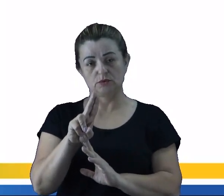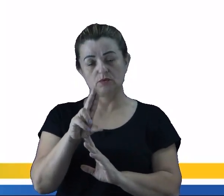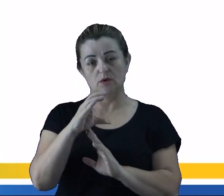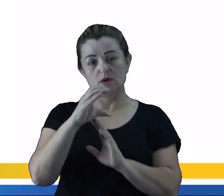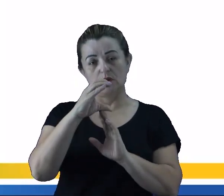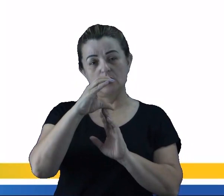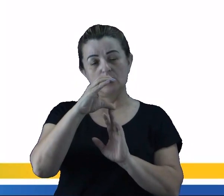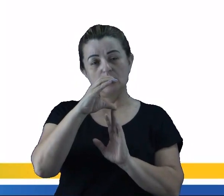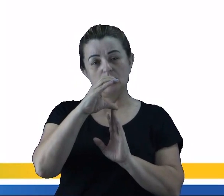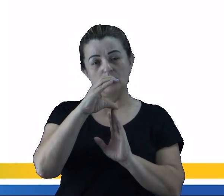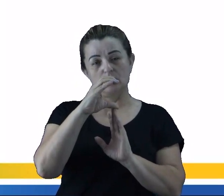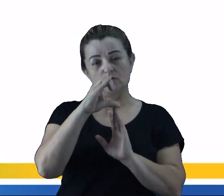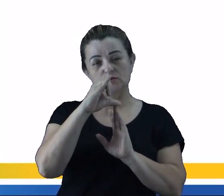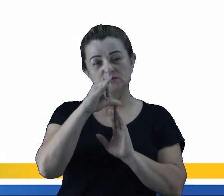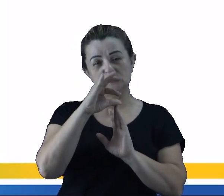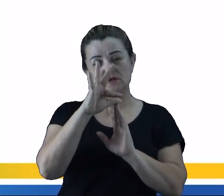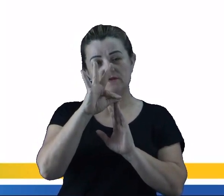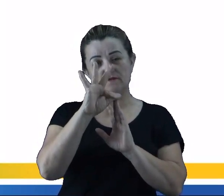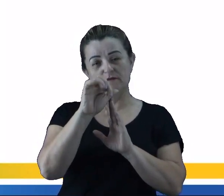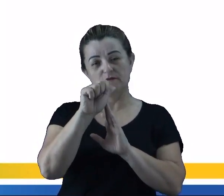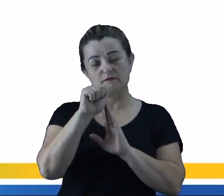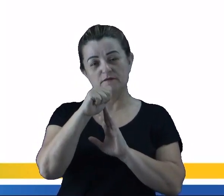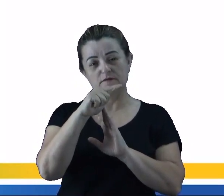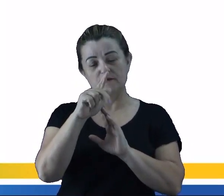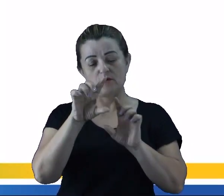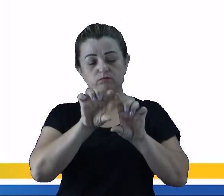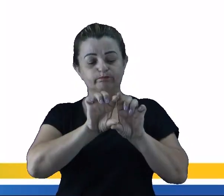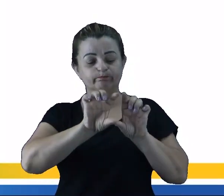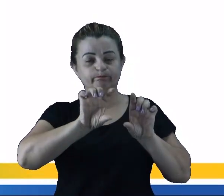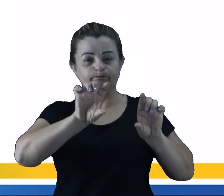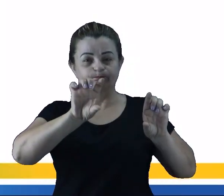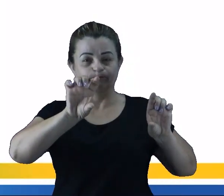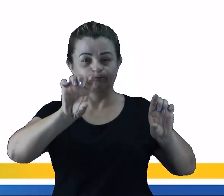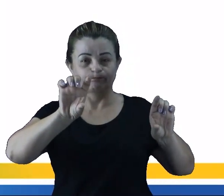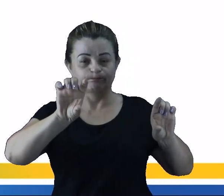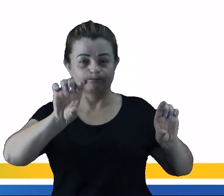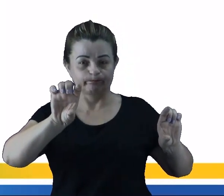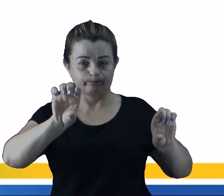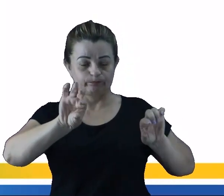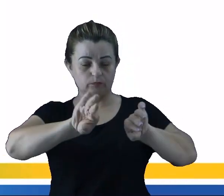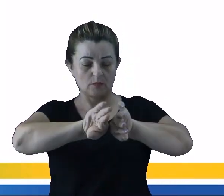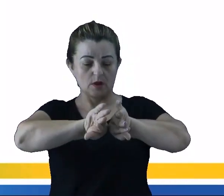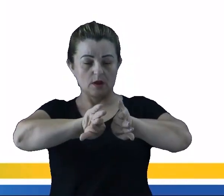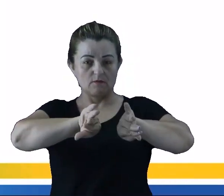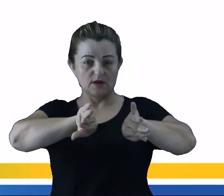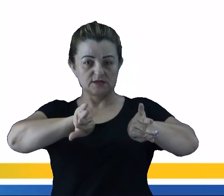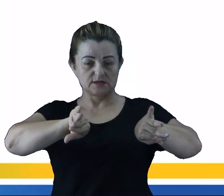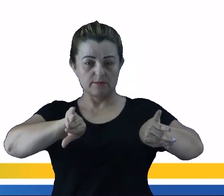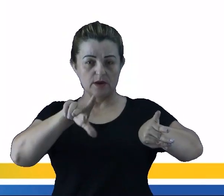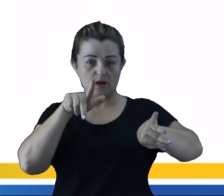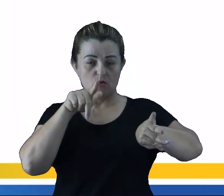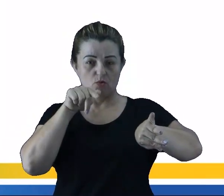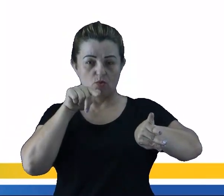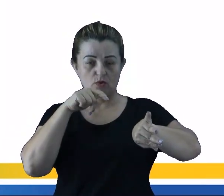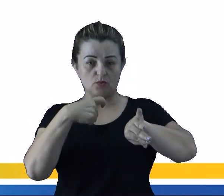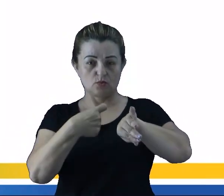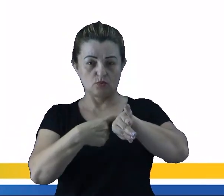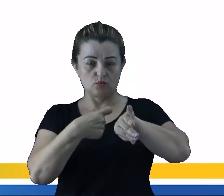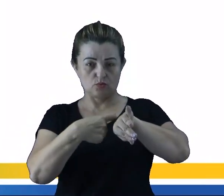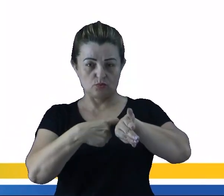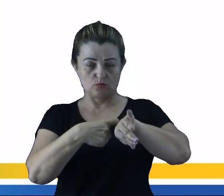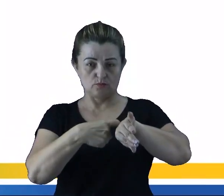né, que é como uma mangueira, né, que vai separar essa parte líquida da parte sólida, né, esse processo a gente chama de